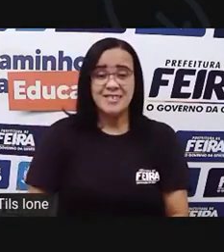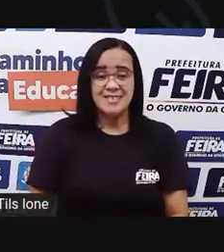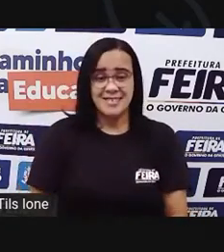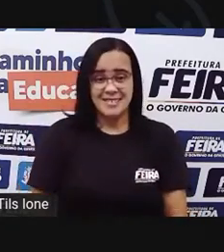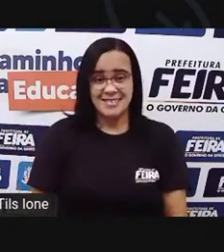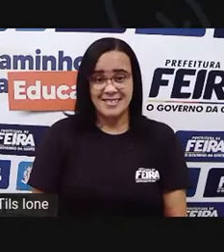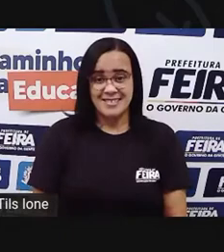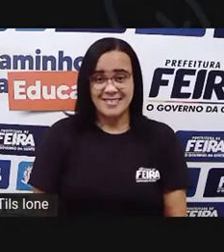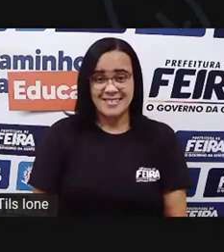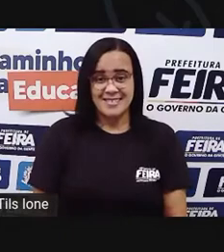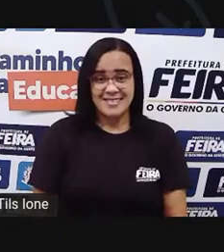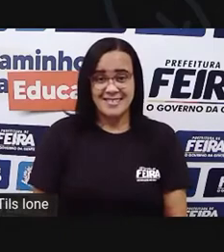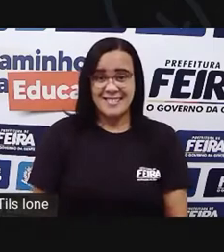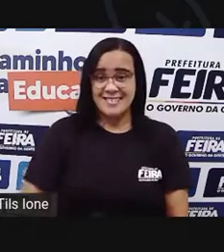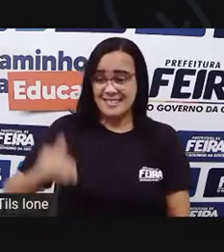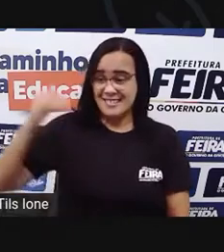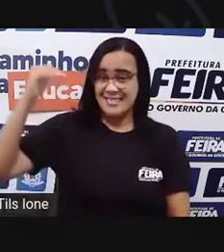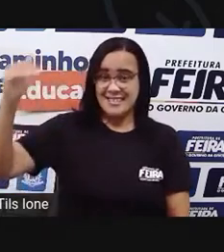Já está grande.